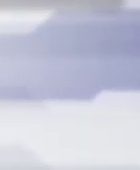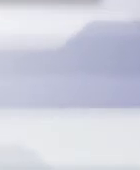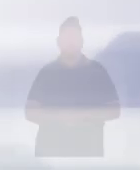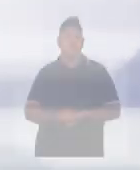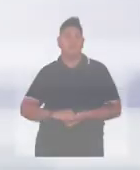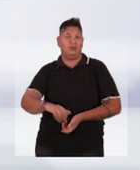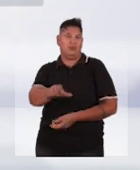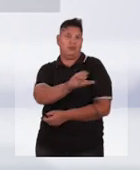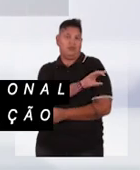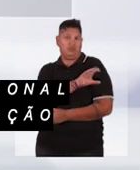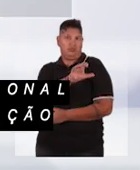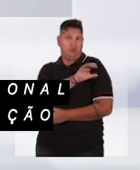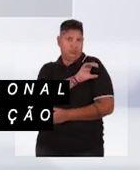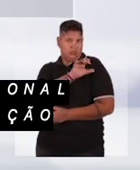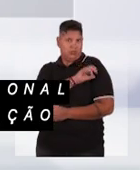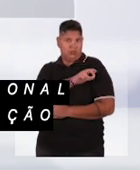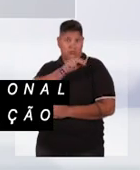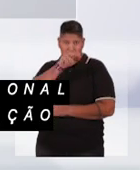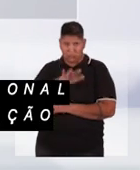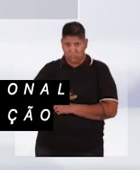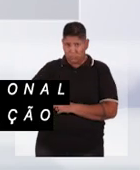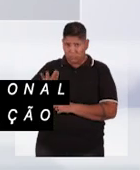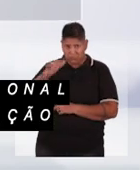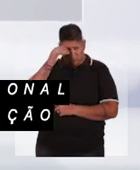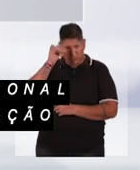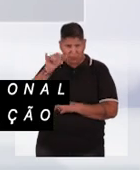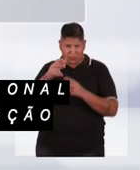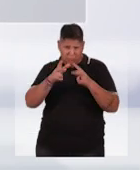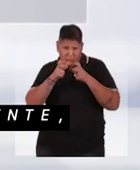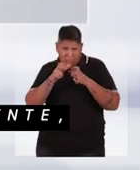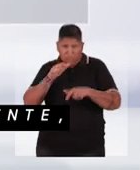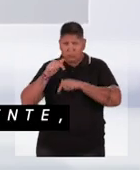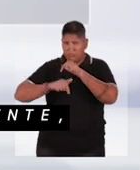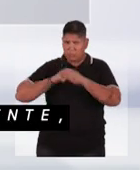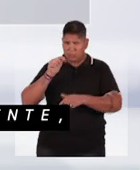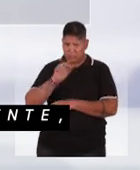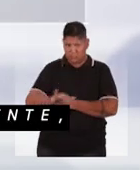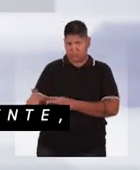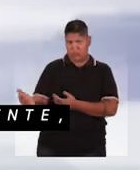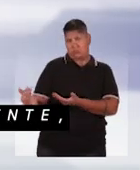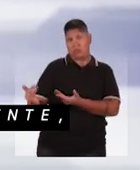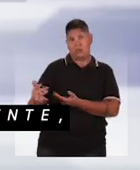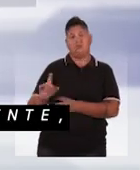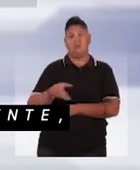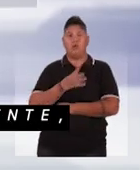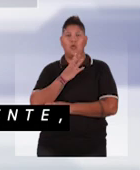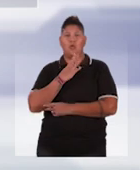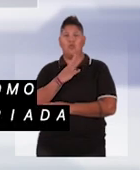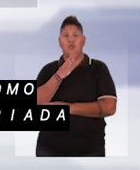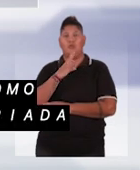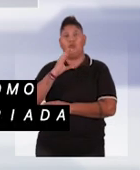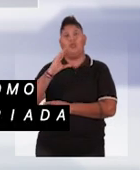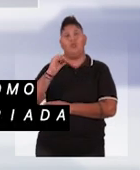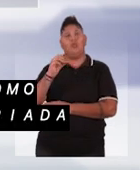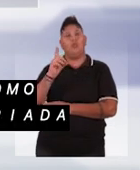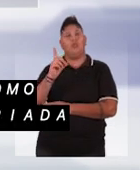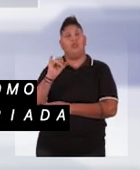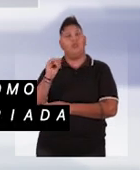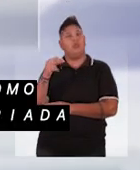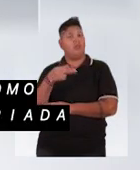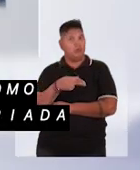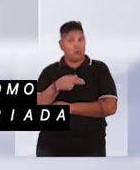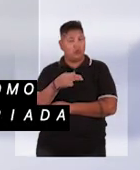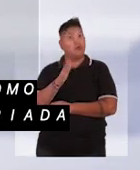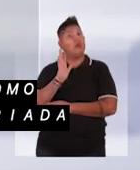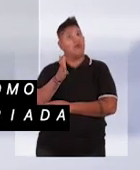A Coordenadoria Nacional de Combate à Exploração do Trabalho da Criança e do Adolescente, também conhecida como Cor de Infância,